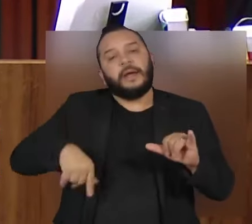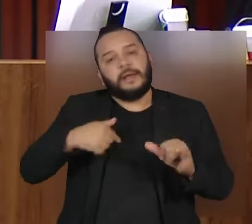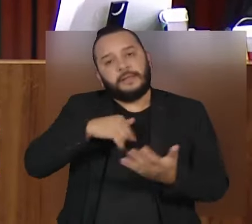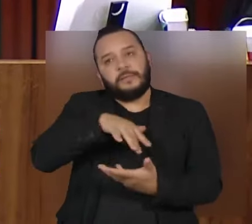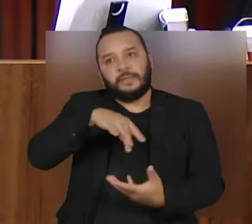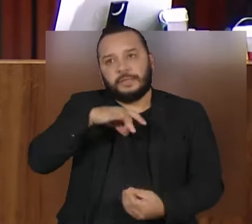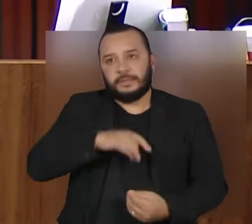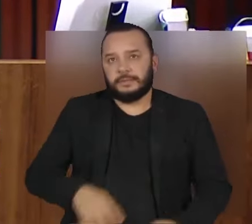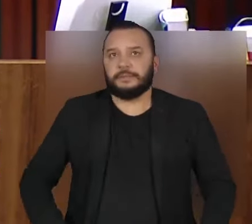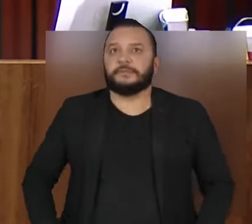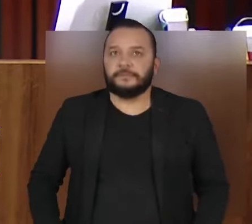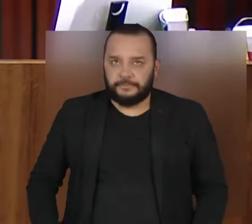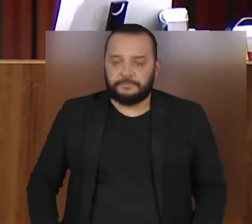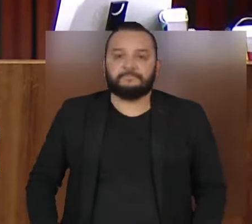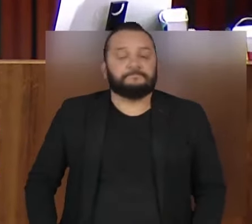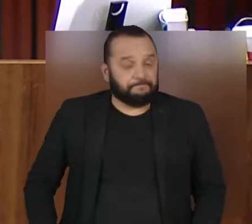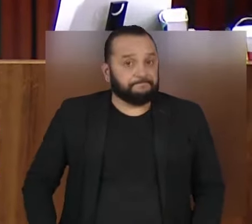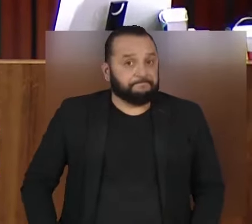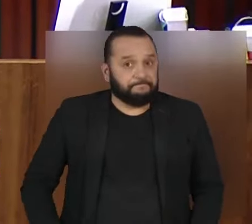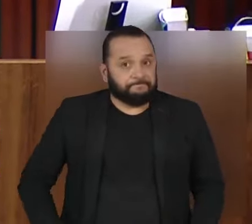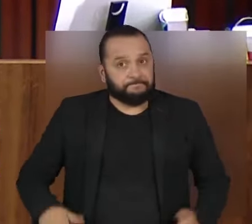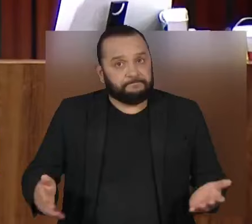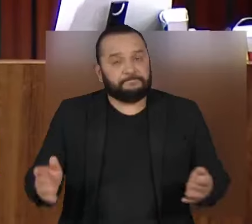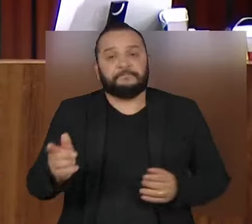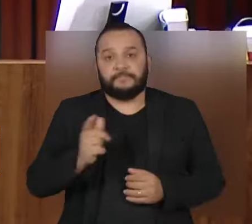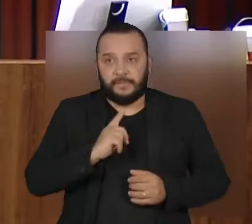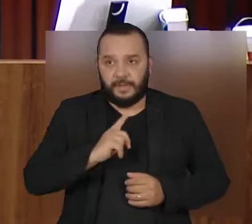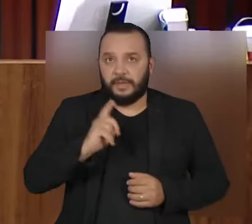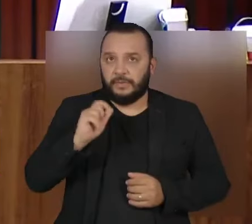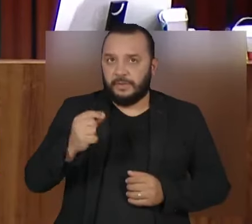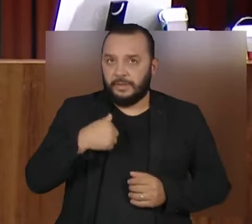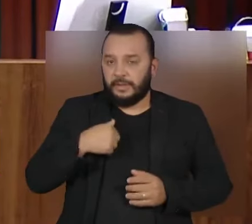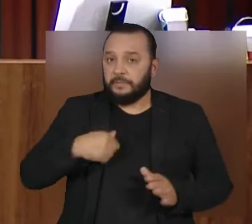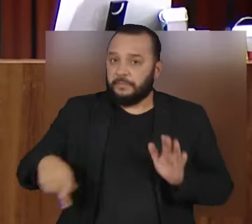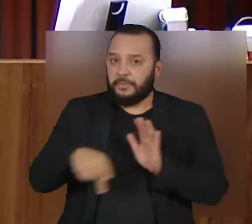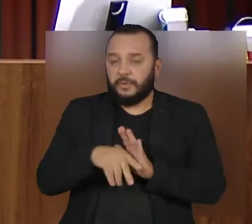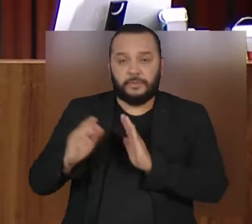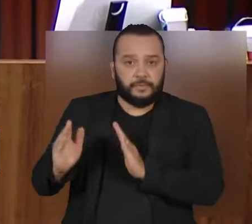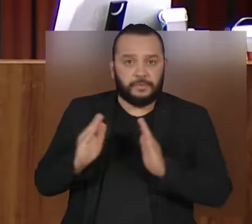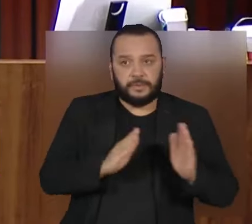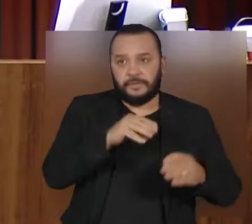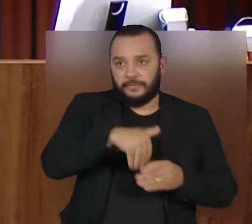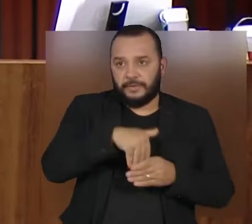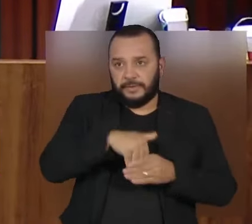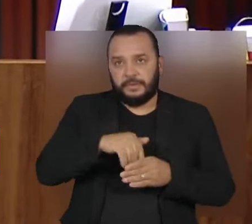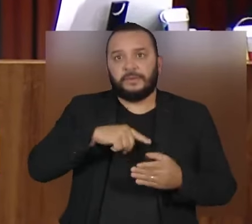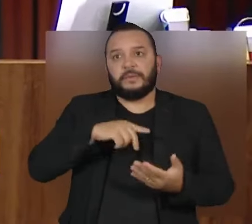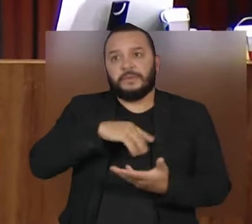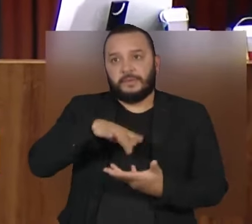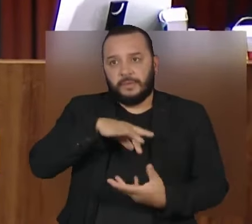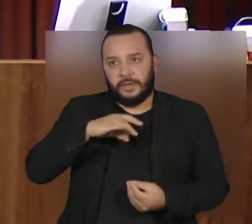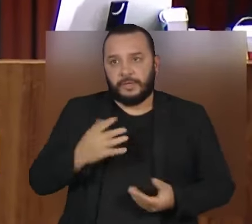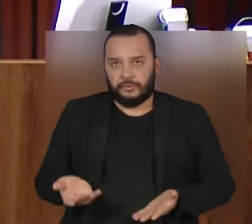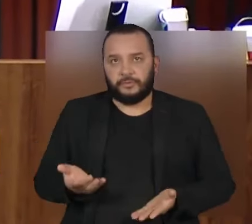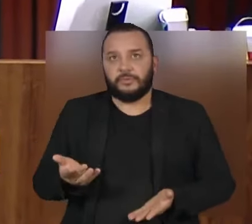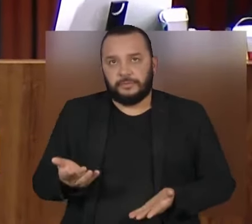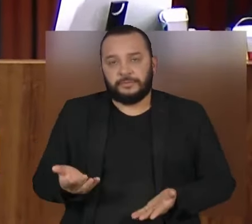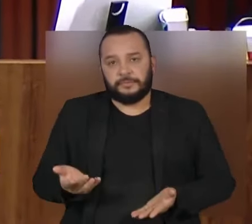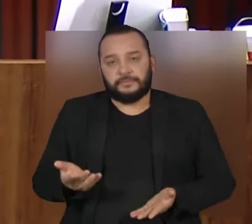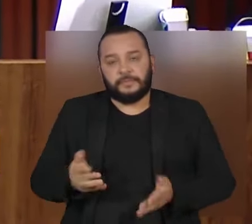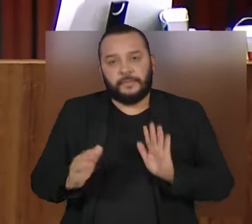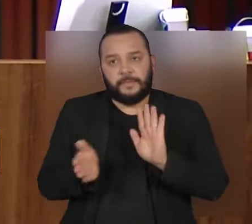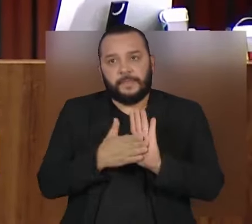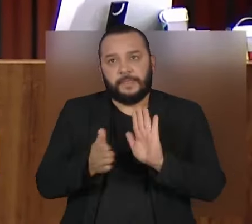Pelo qual se dá ciência, cada vez mais informando-se, como é próprio de um processo eleitoral democrático, as